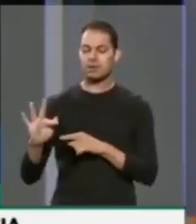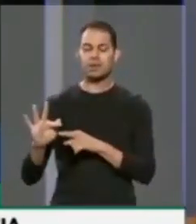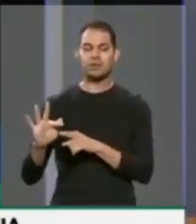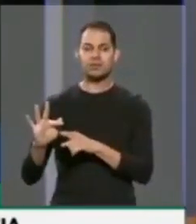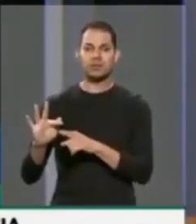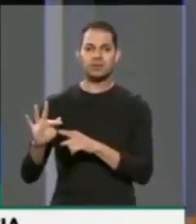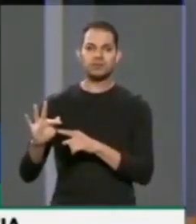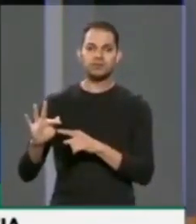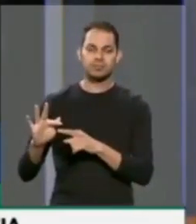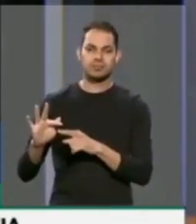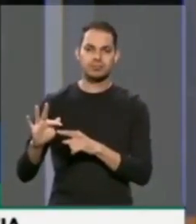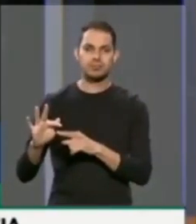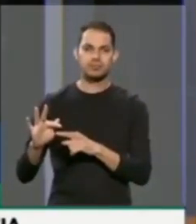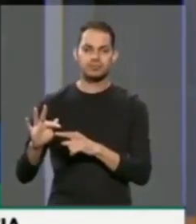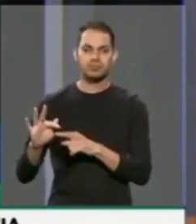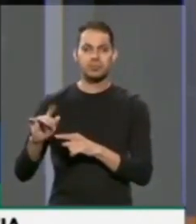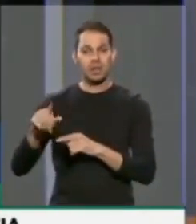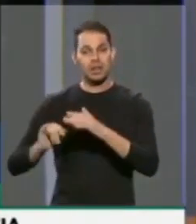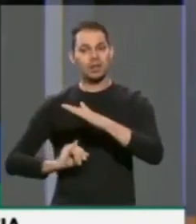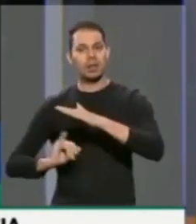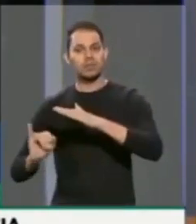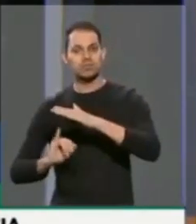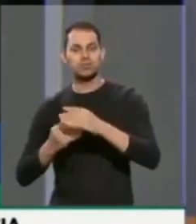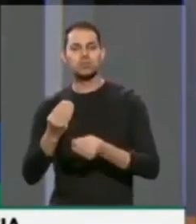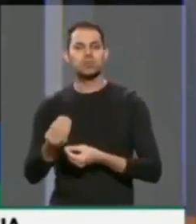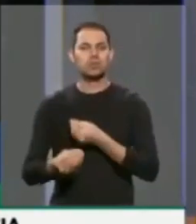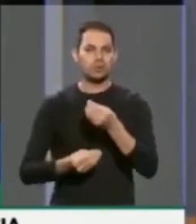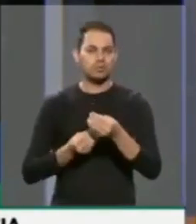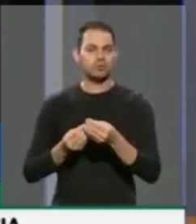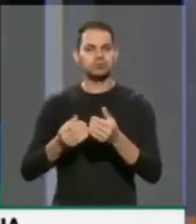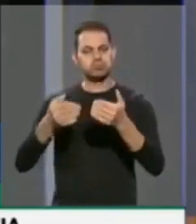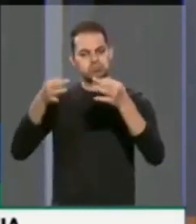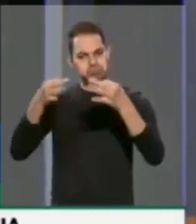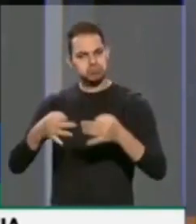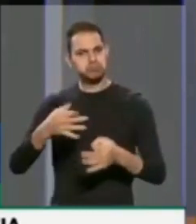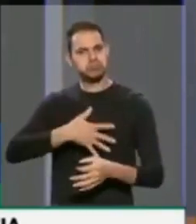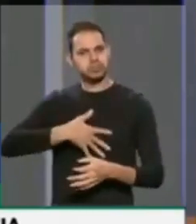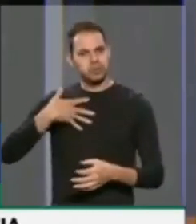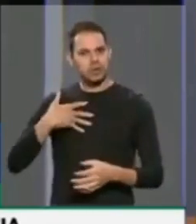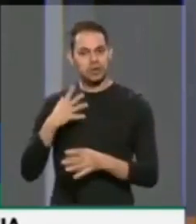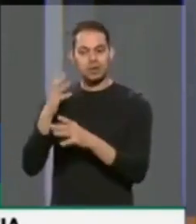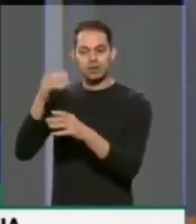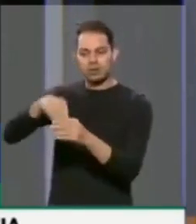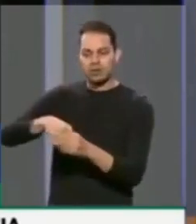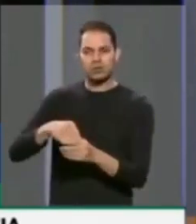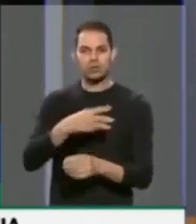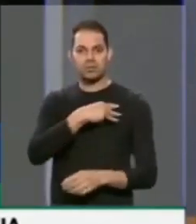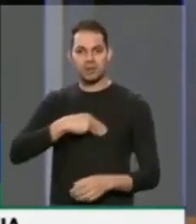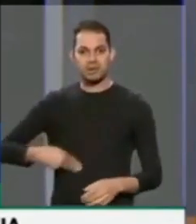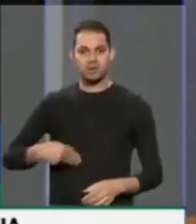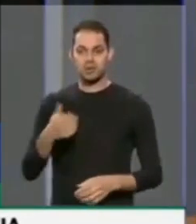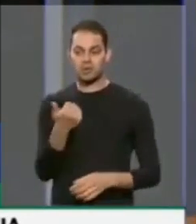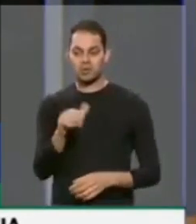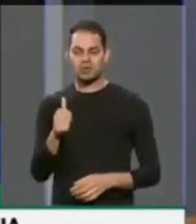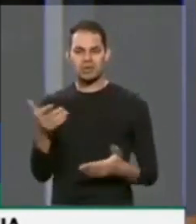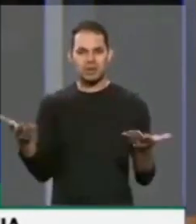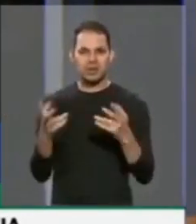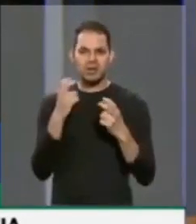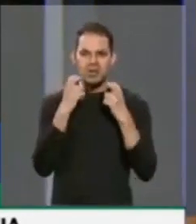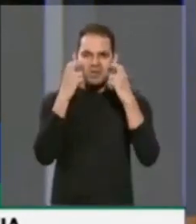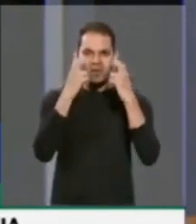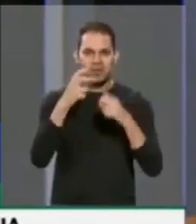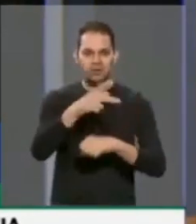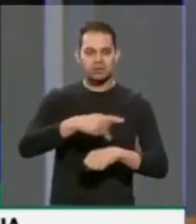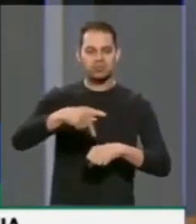Tribunal Federal, que é uma instituição honrosa, mas que tem 11 ministros que agora estão envergonhando a nação.